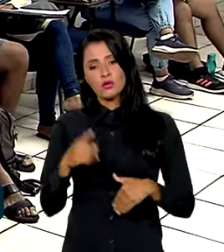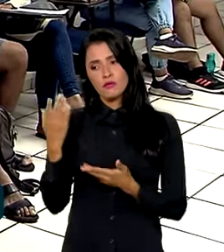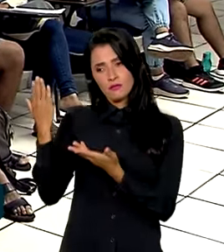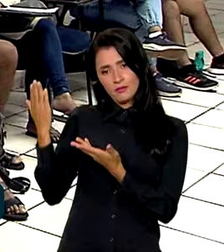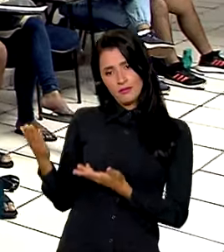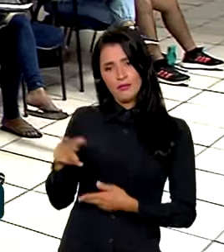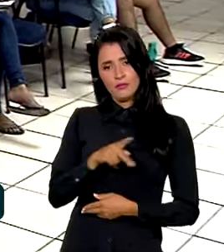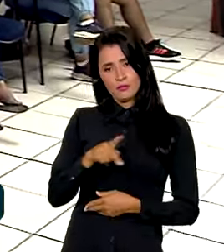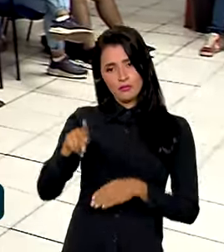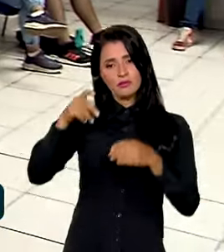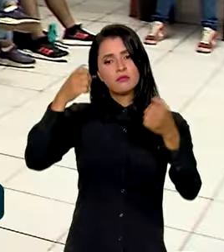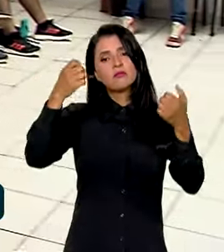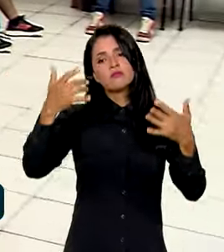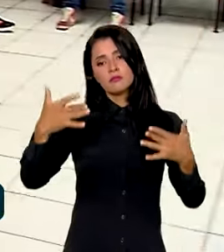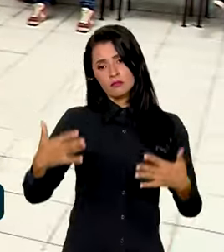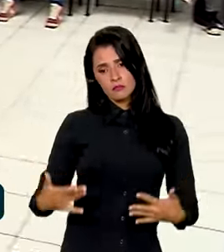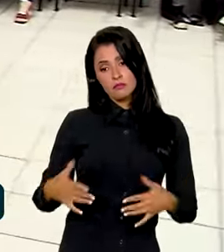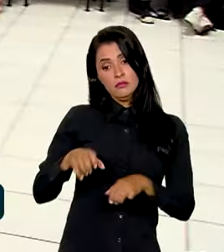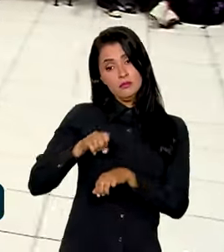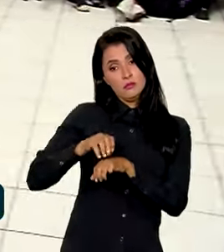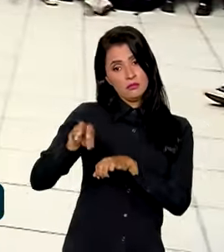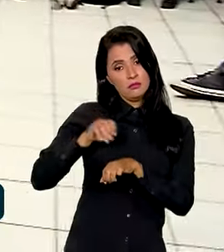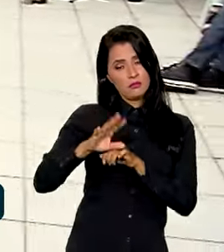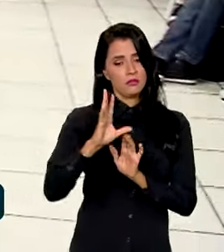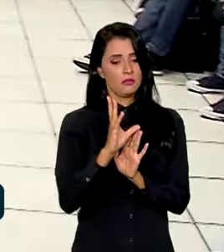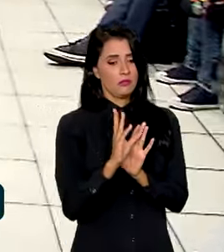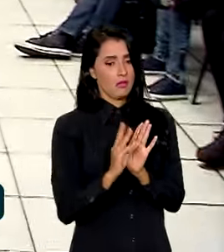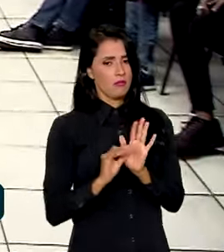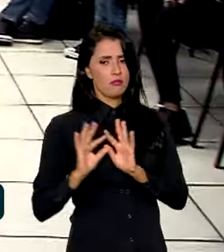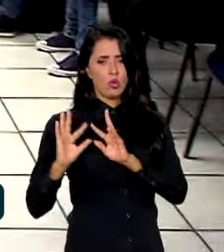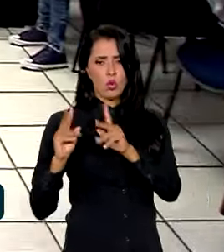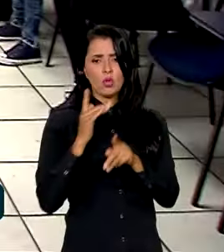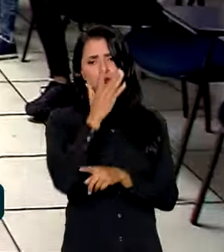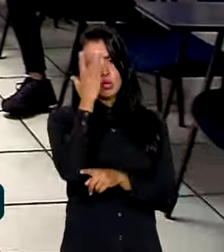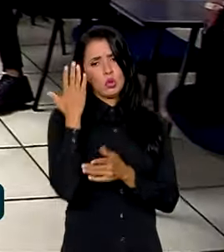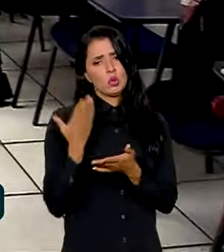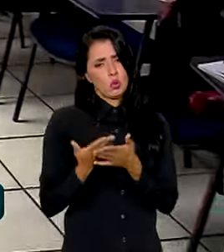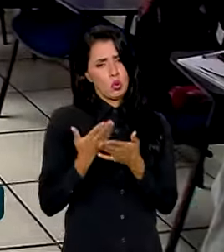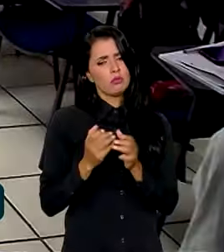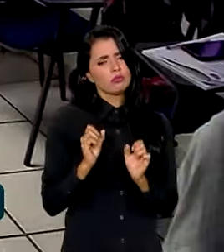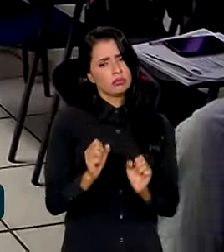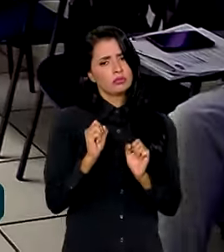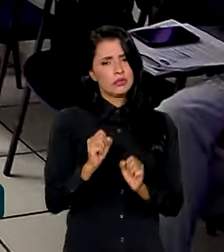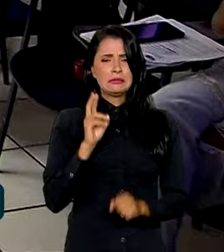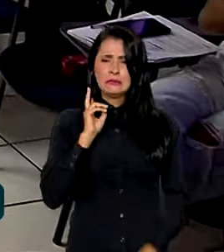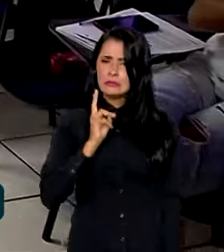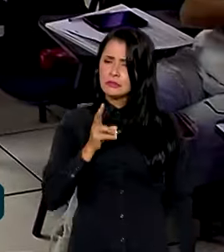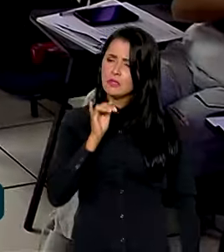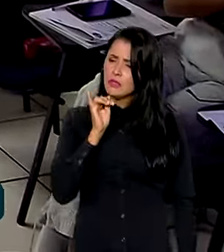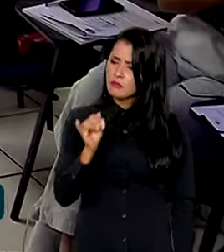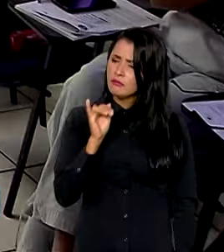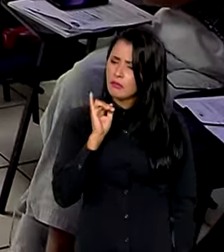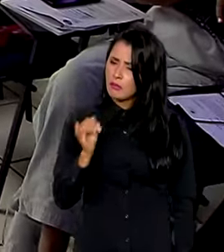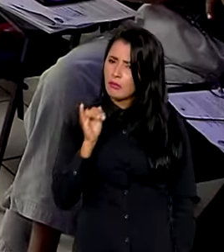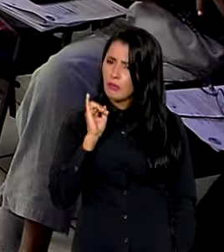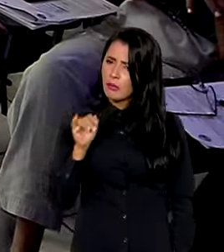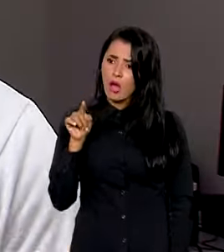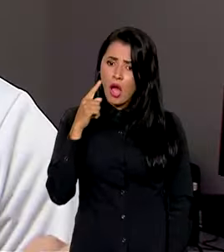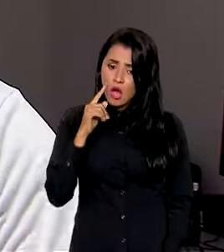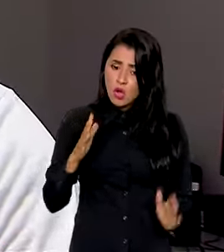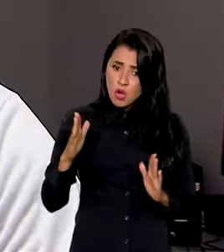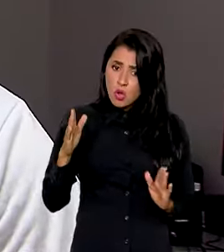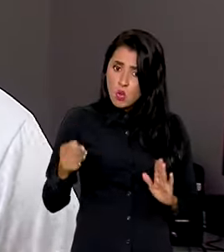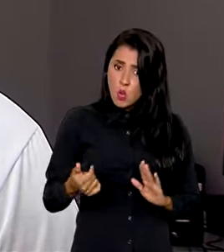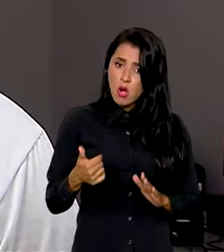o professor explica que as dicas de conteúdo valem para todos os estudantes. Eu sempre falo para os meus estudantes nessa reta final,